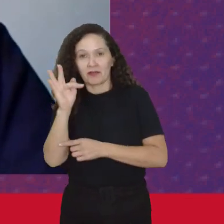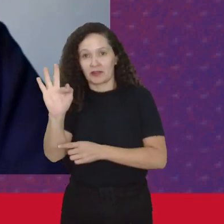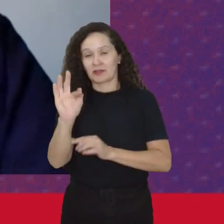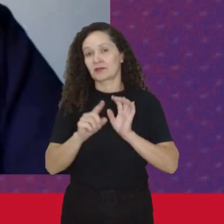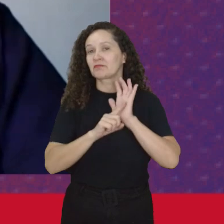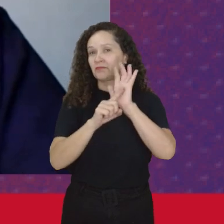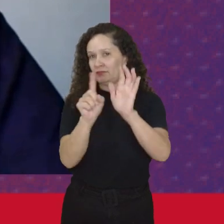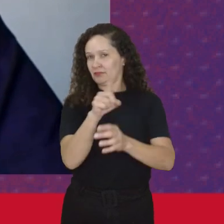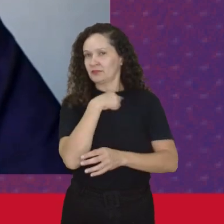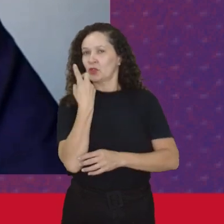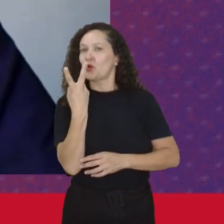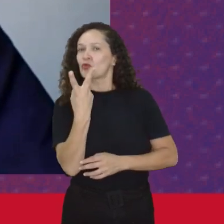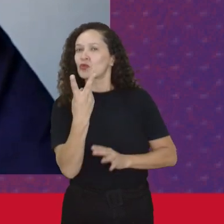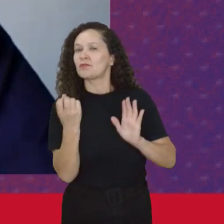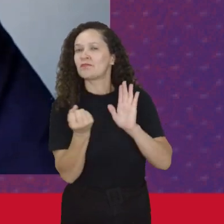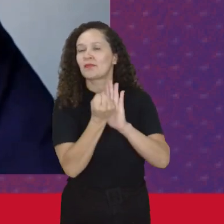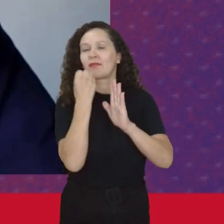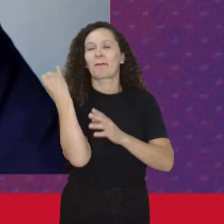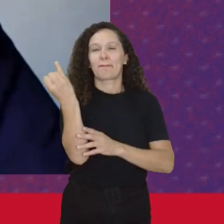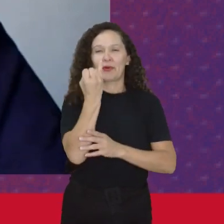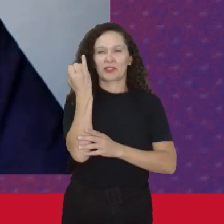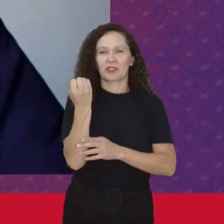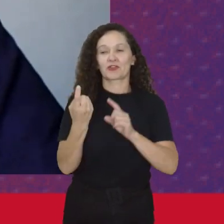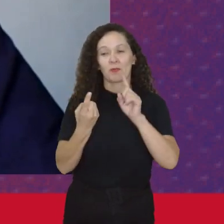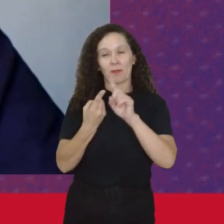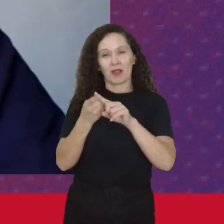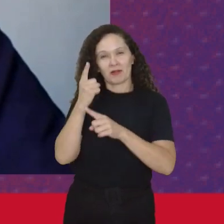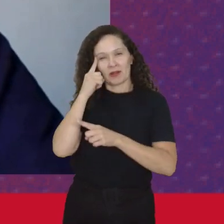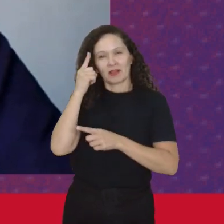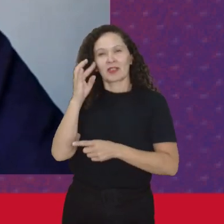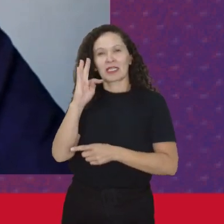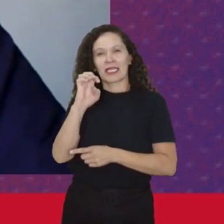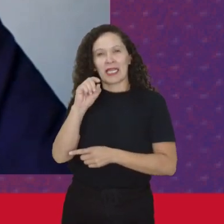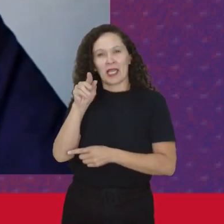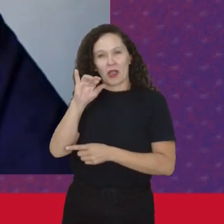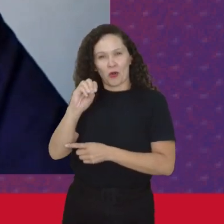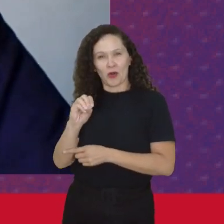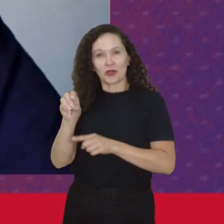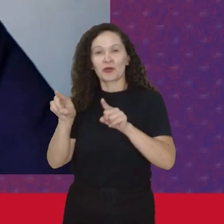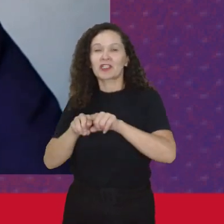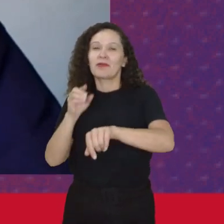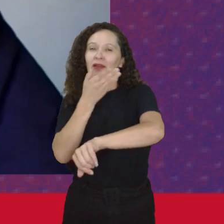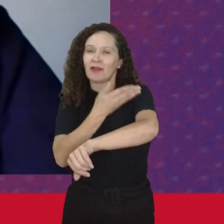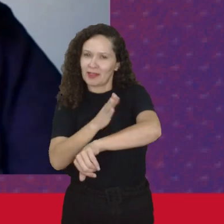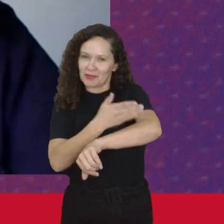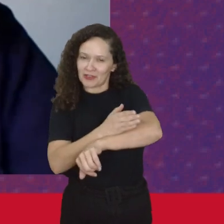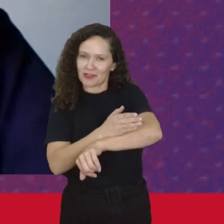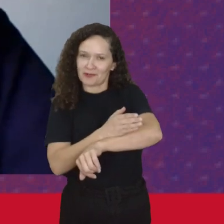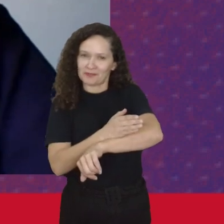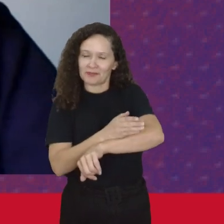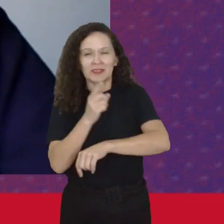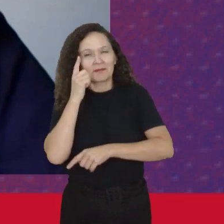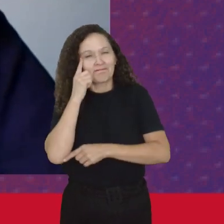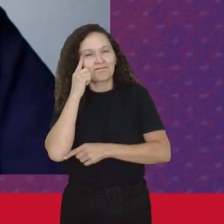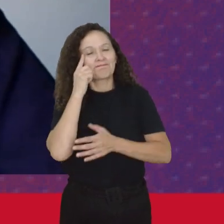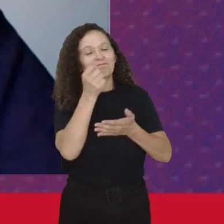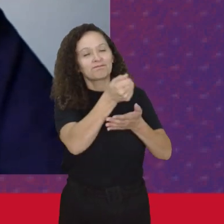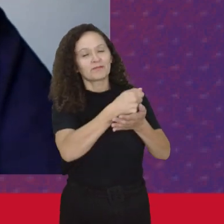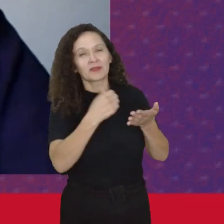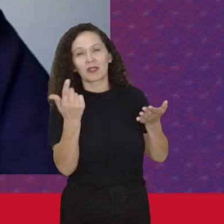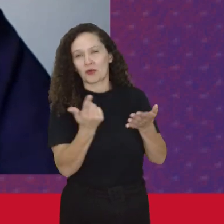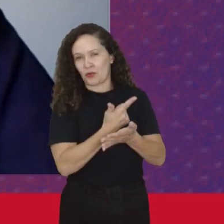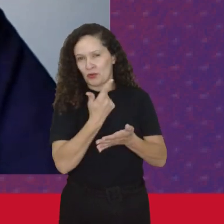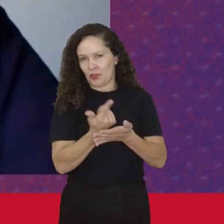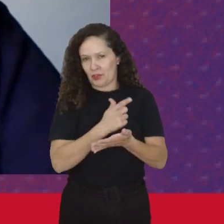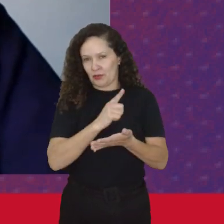trazem Dois marcos Um marco teórico E um marco da prática O marco teórico Elas trazem Um livro Que é De